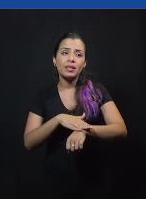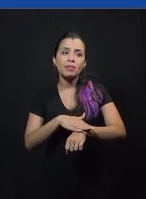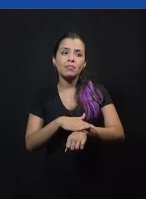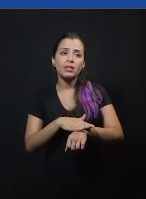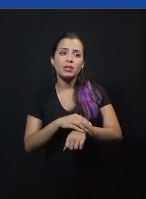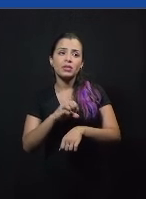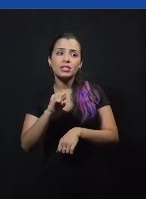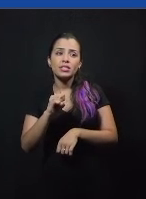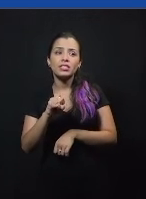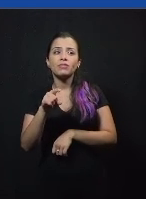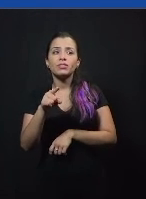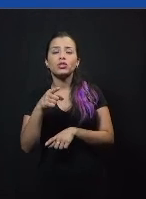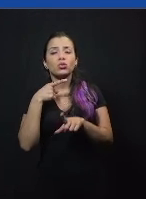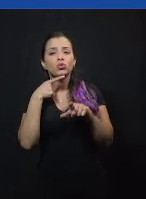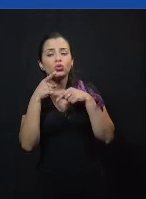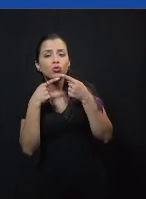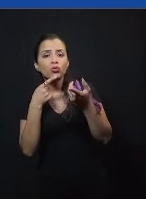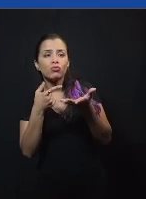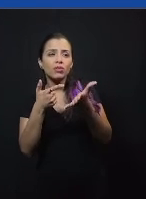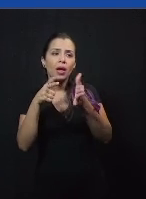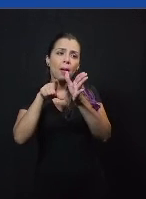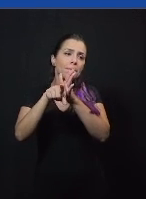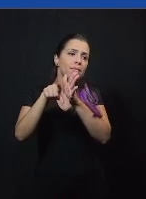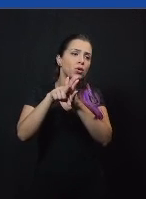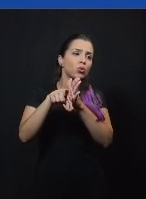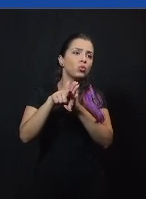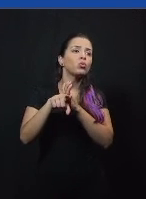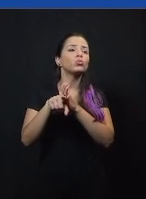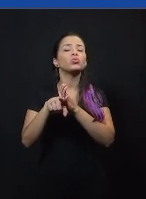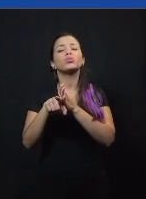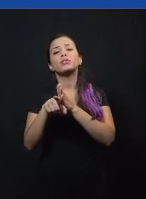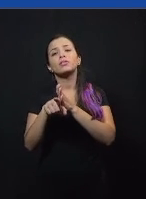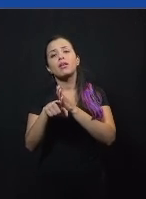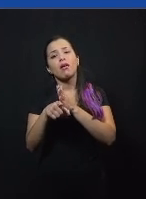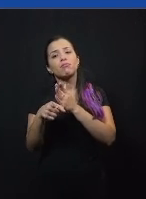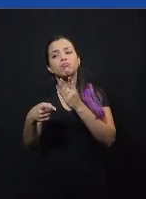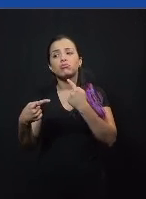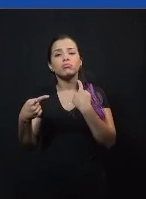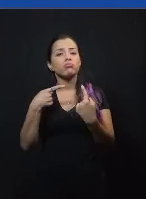vocês tenham mais alguma pergunta sobre o nosso trabalho sobre o debate